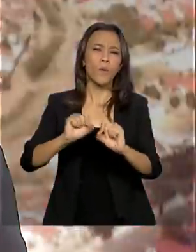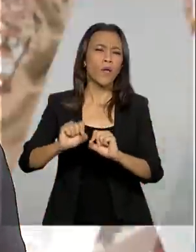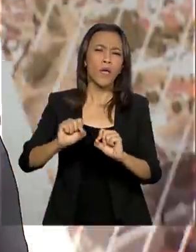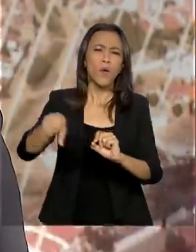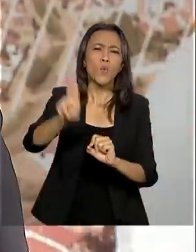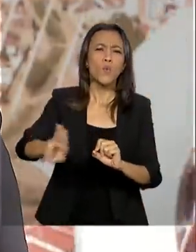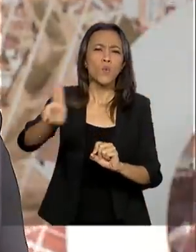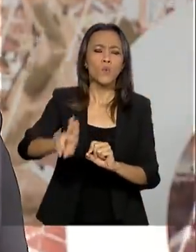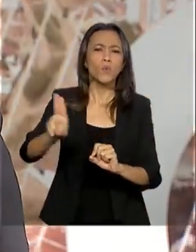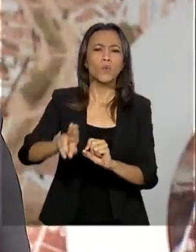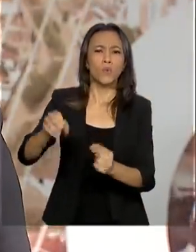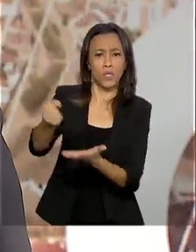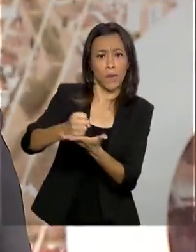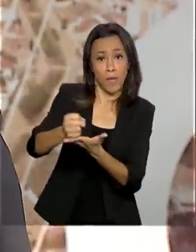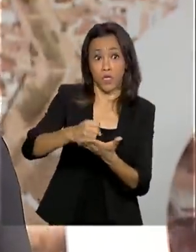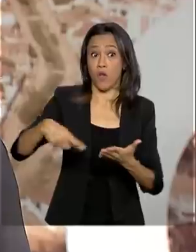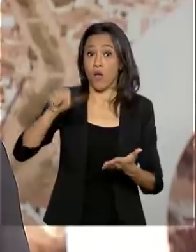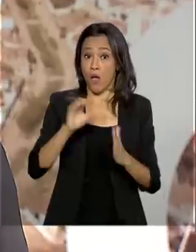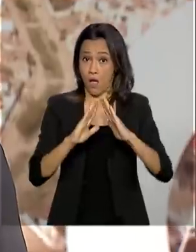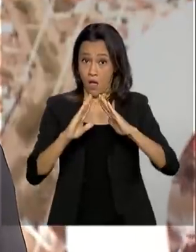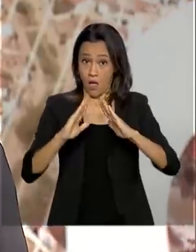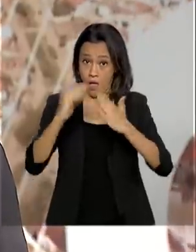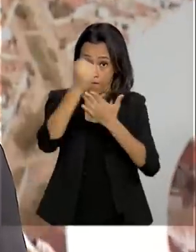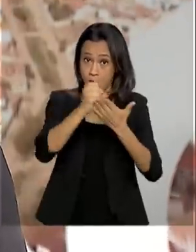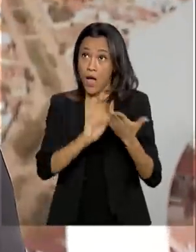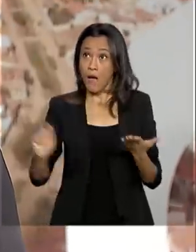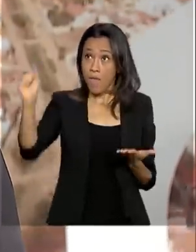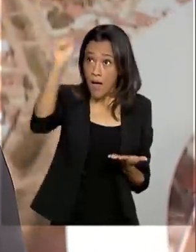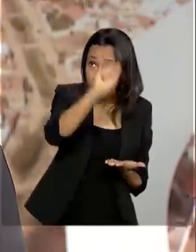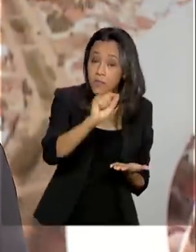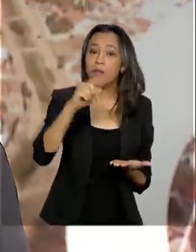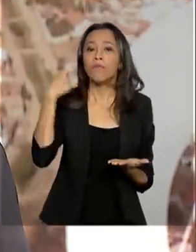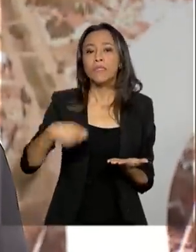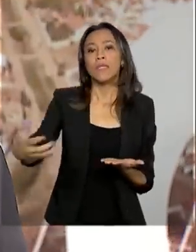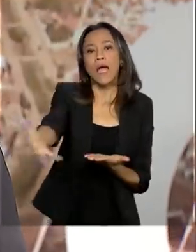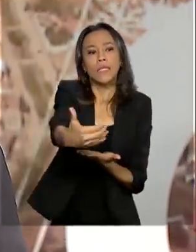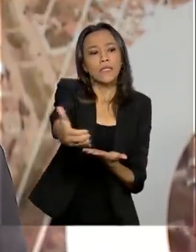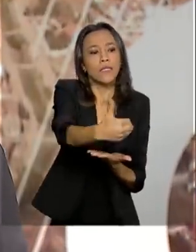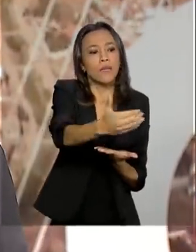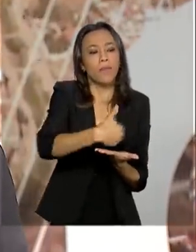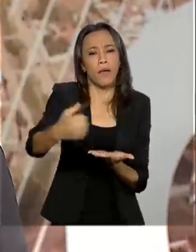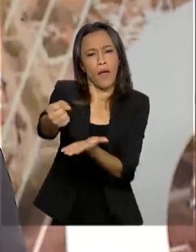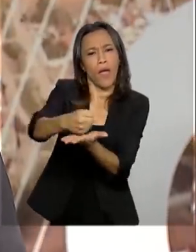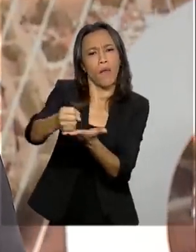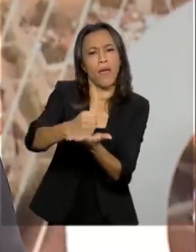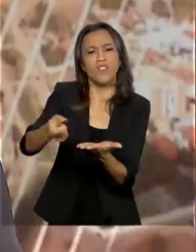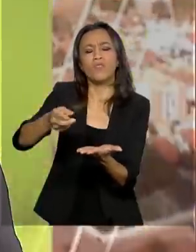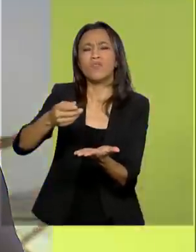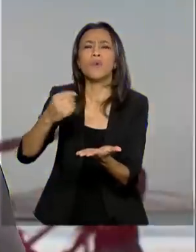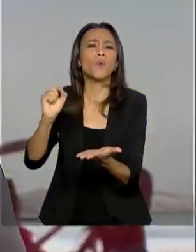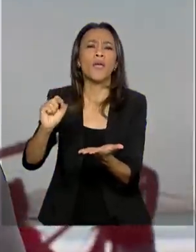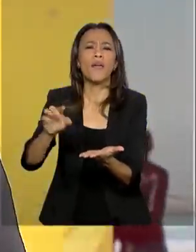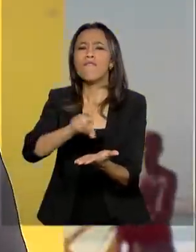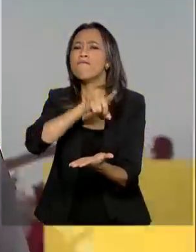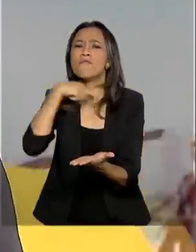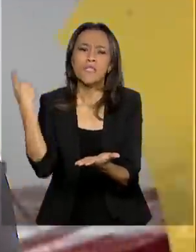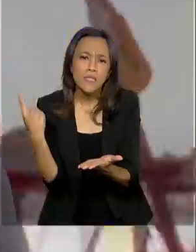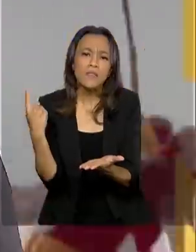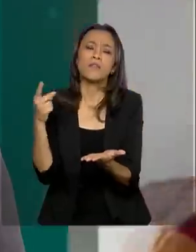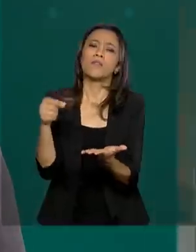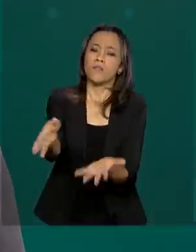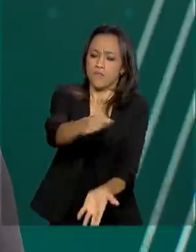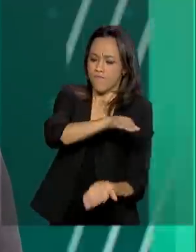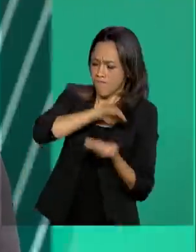Com isso, as drogarias e farmácias terão que receber de volta sobras ou medicamentos vencidos e destinar os